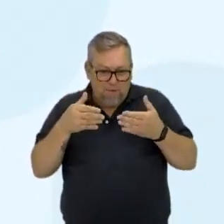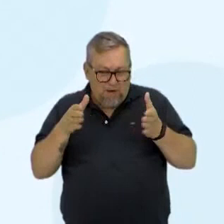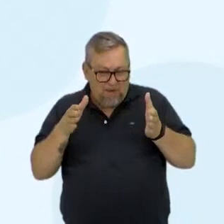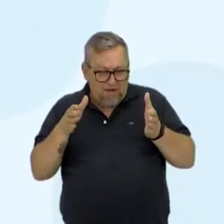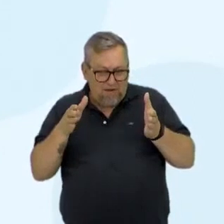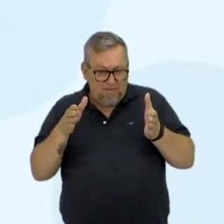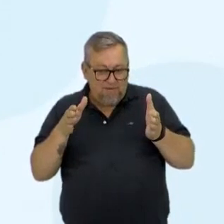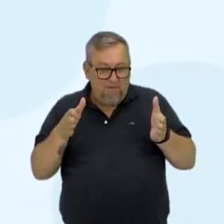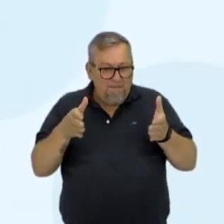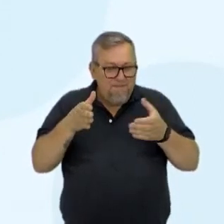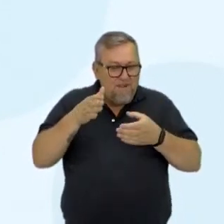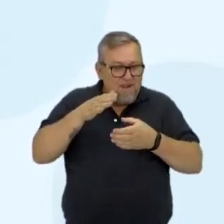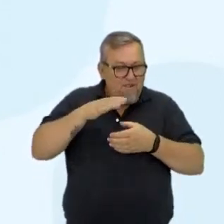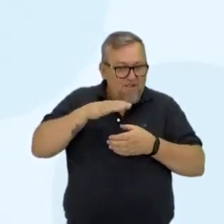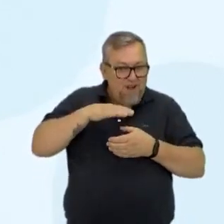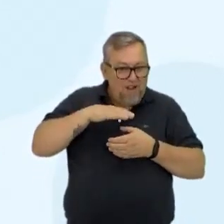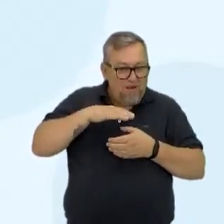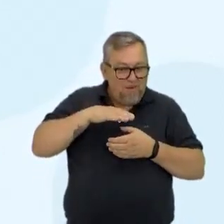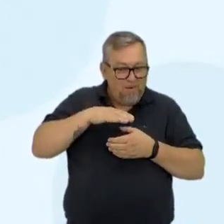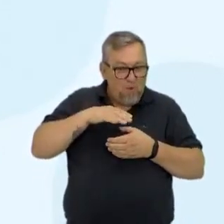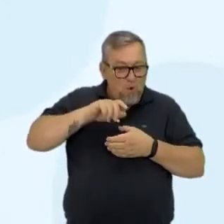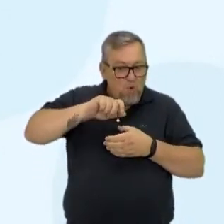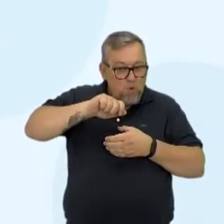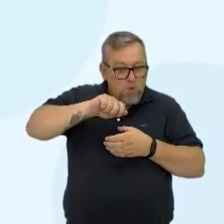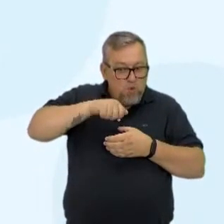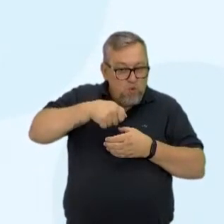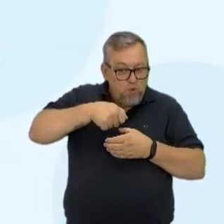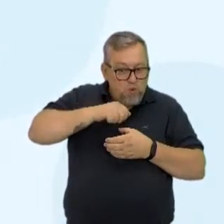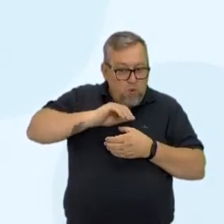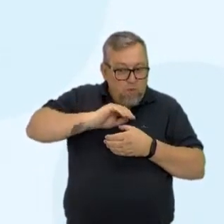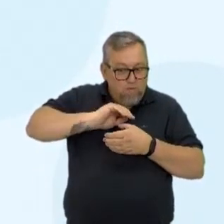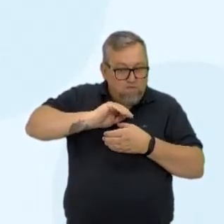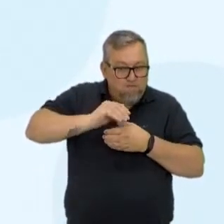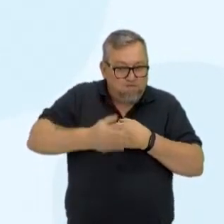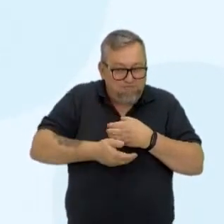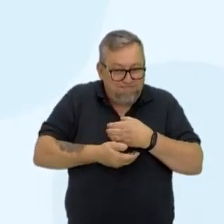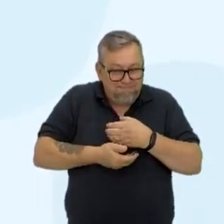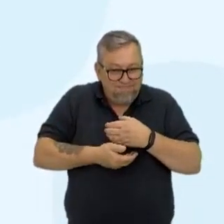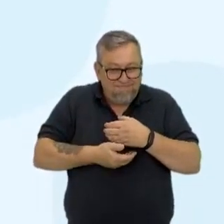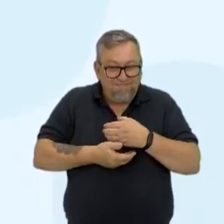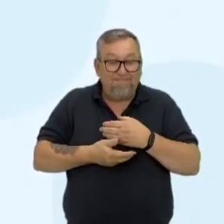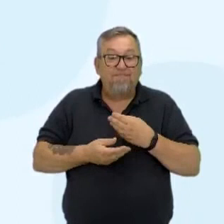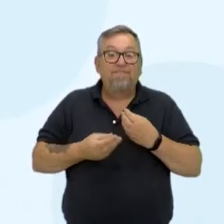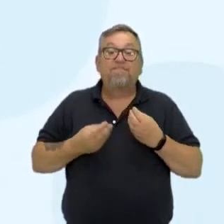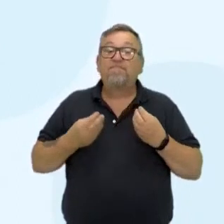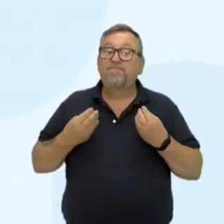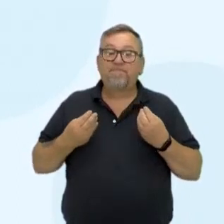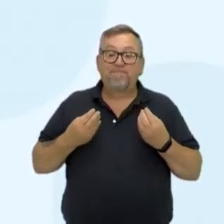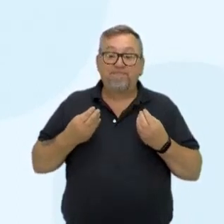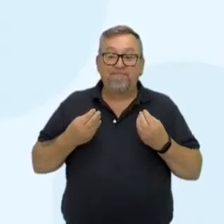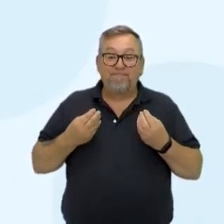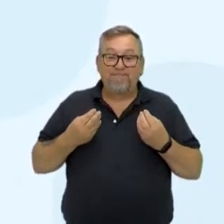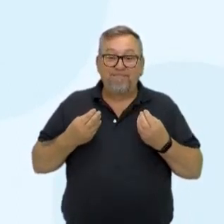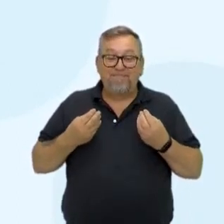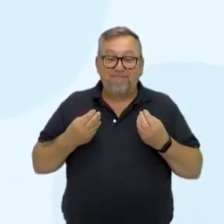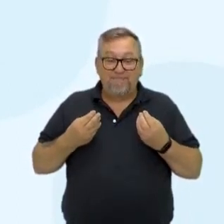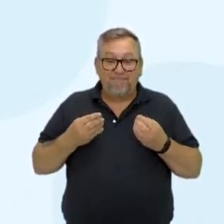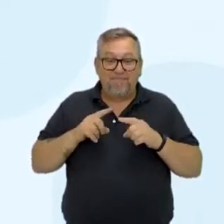fechado ou termicamente isolado? Hum, sistema